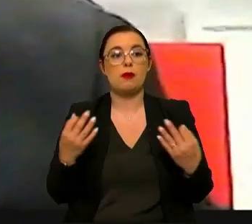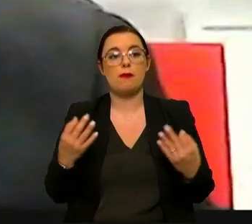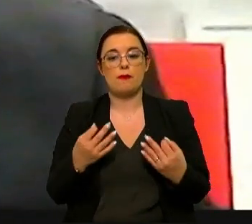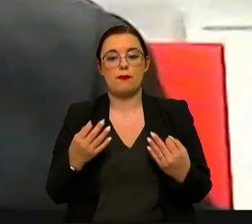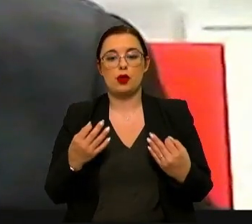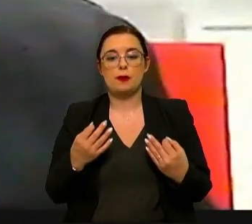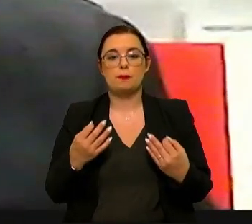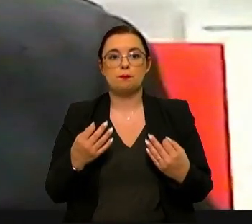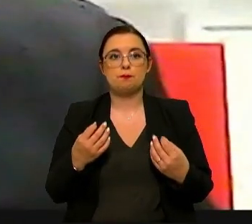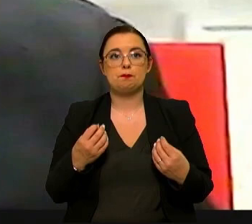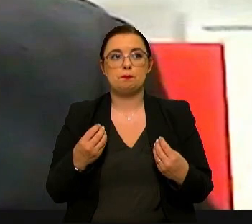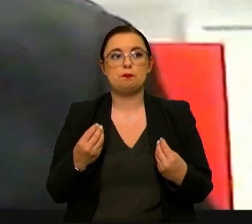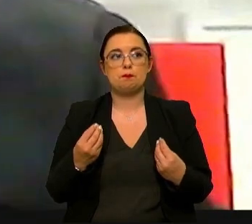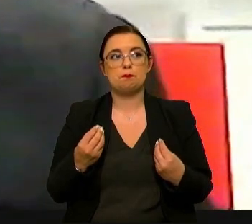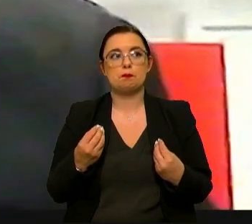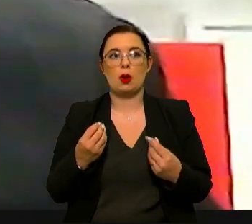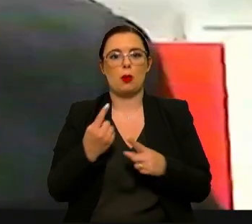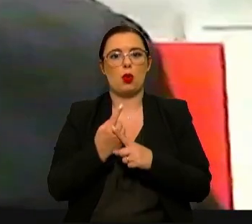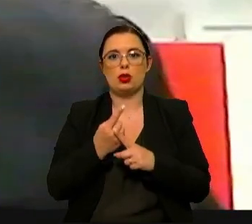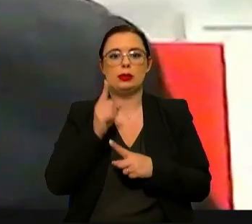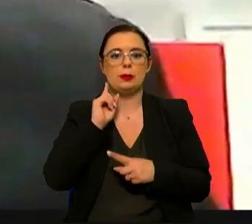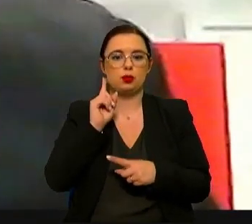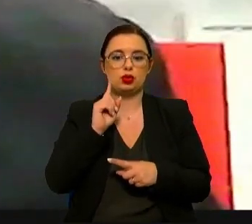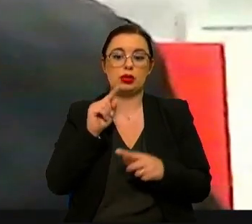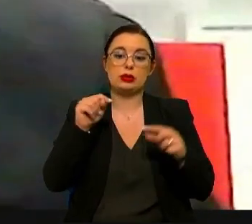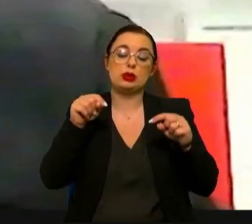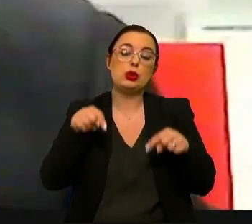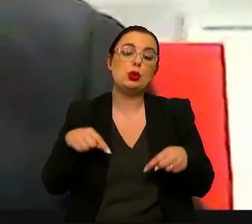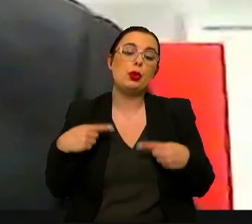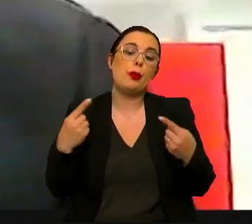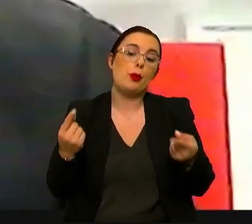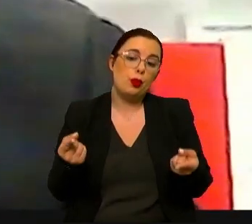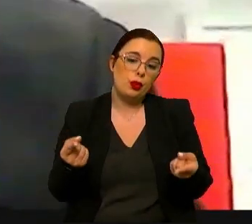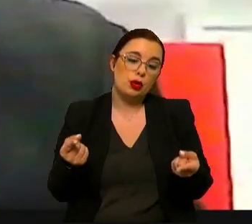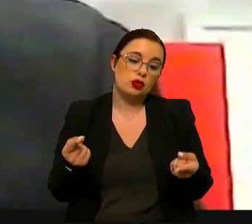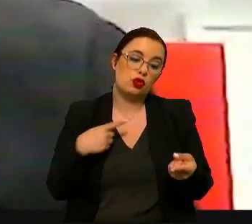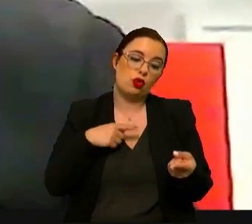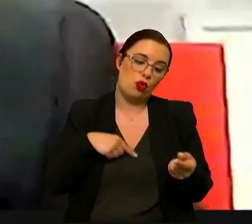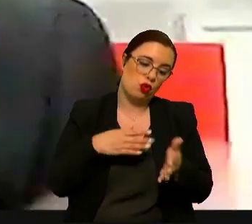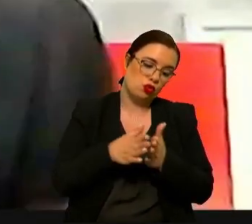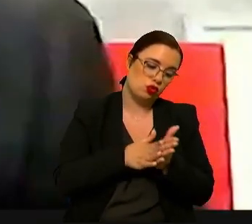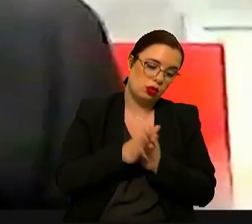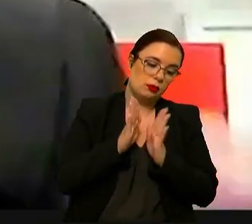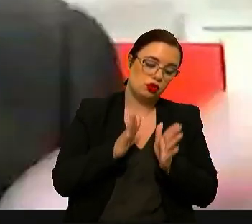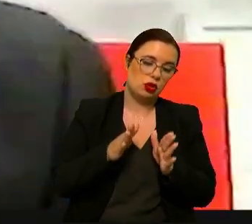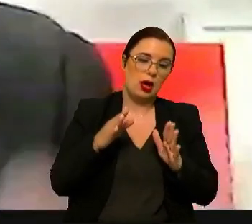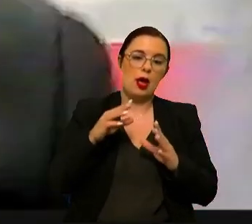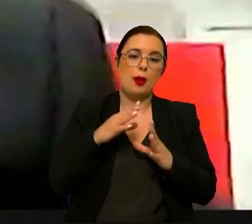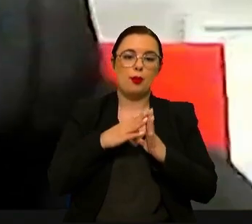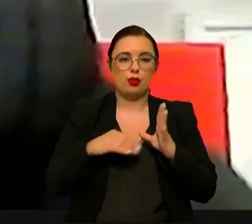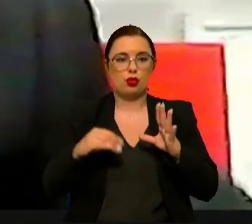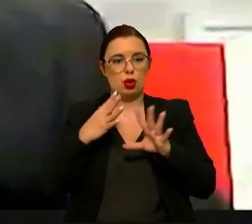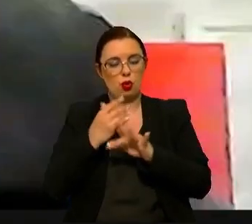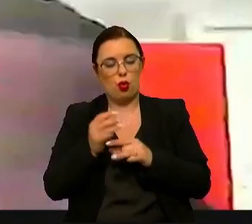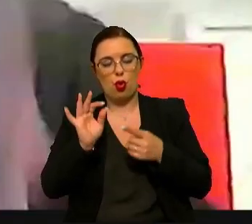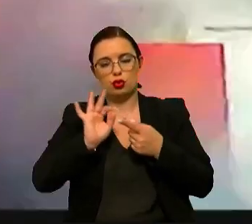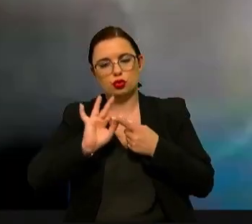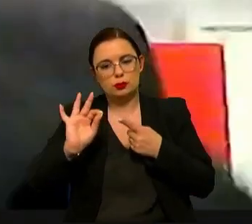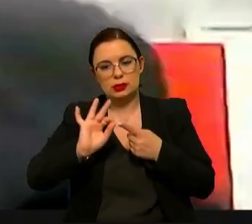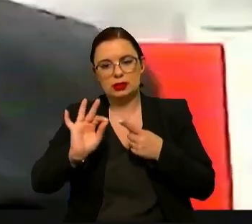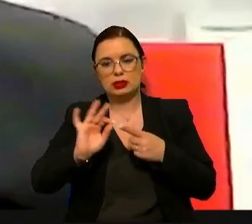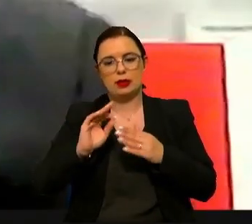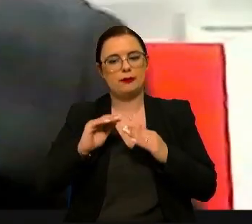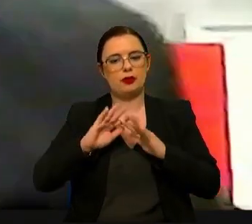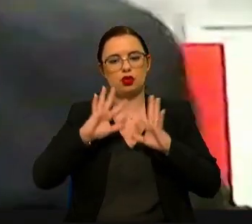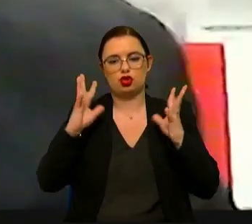um fator absolutamente chave. Depois disso, já utilizámos um modelo Living Lab já mais especializado, ou seja, de um Living